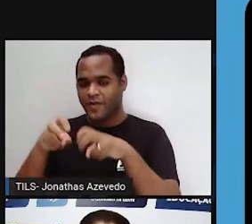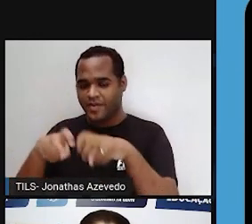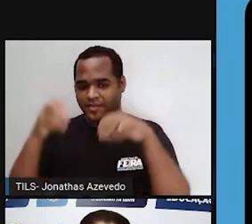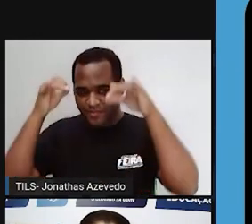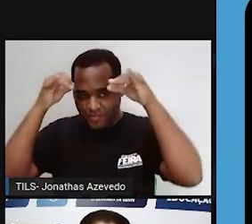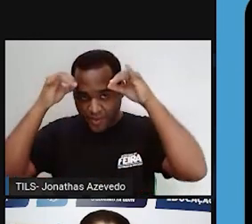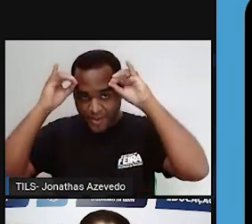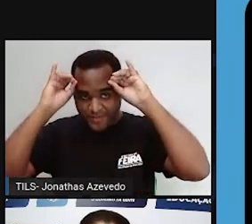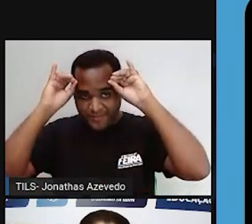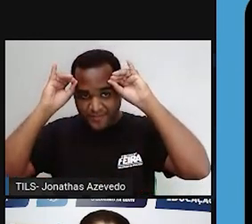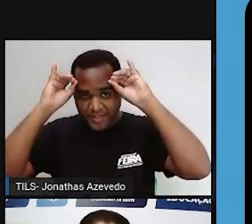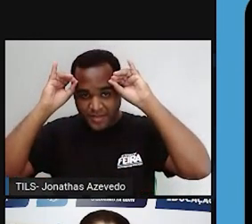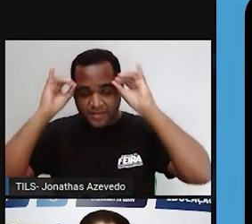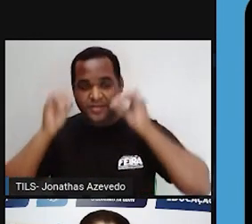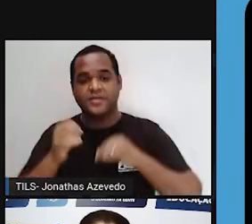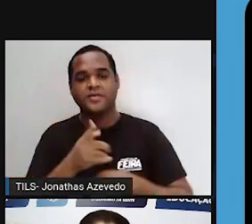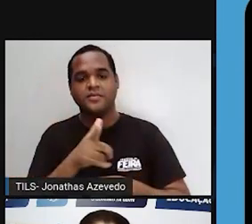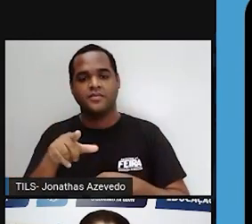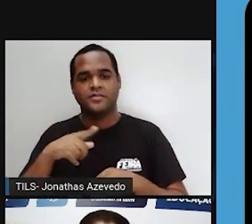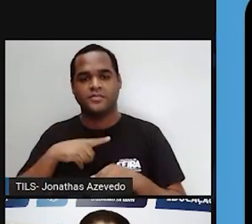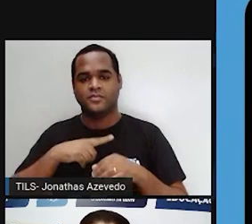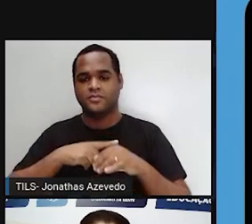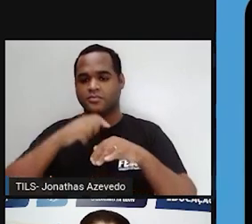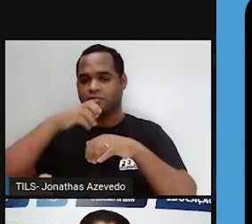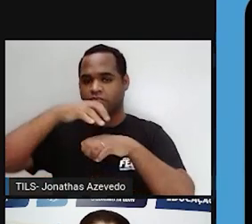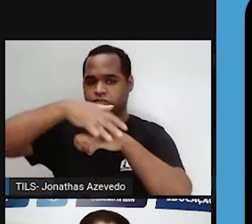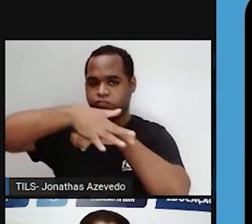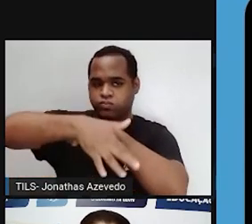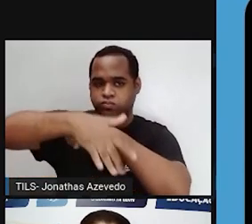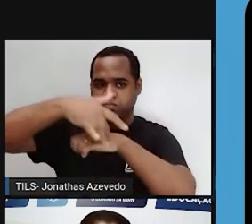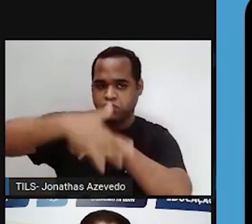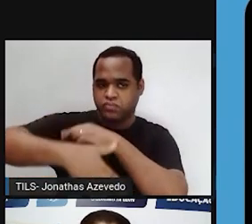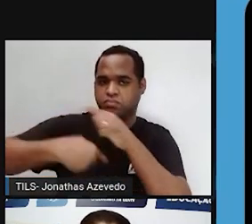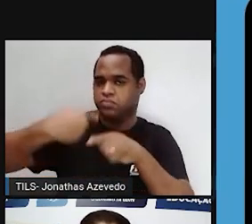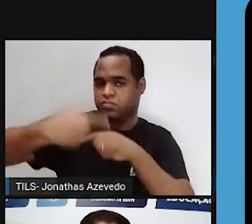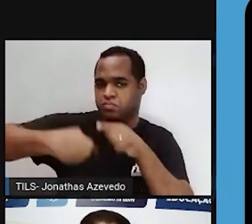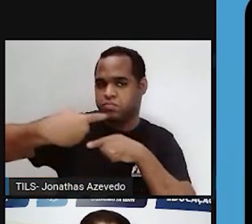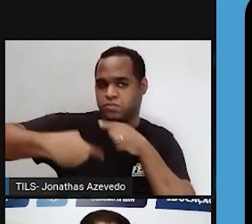e ecossistemas de barragens ou de reservatórios.